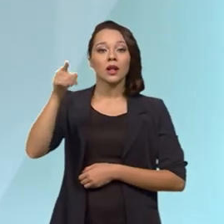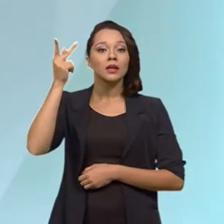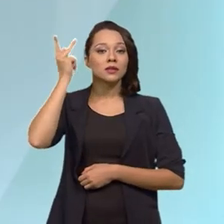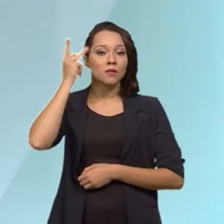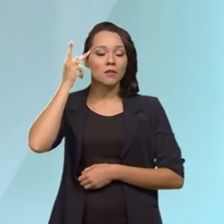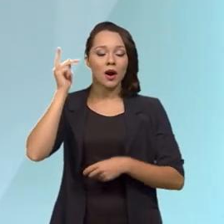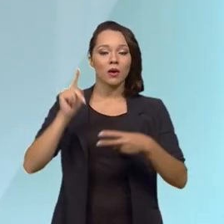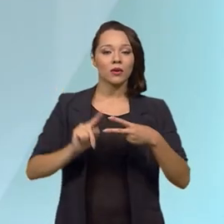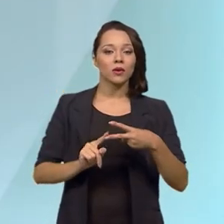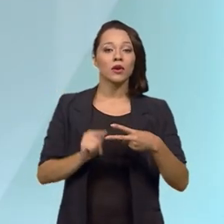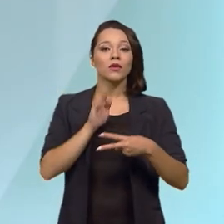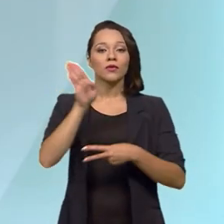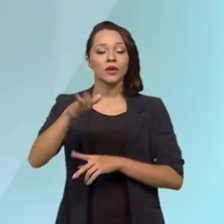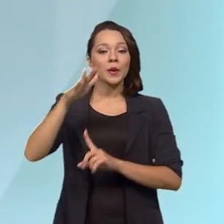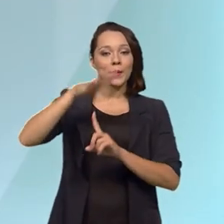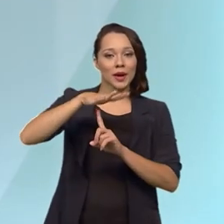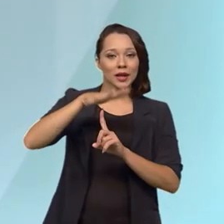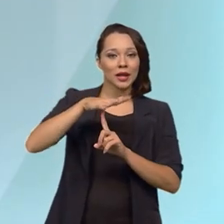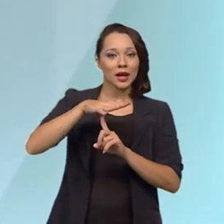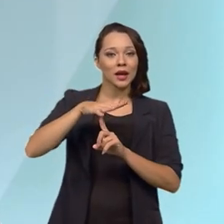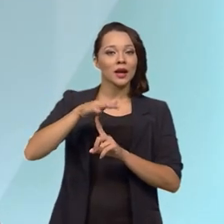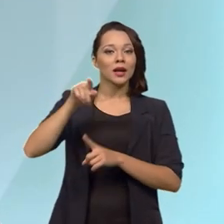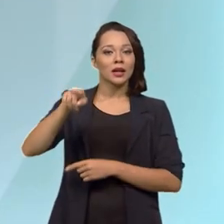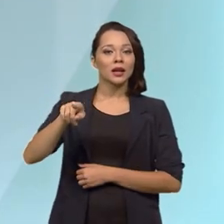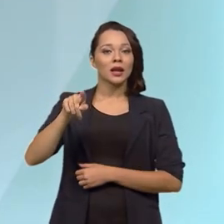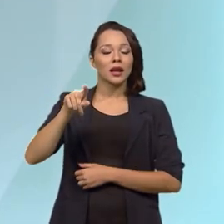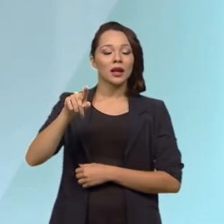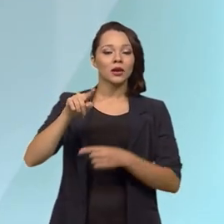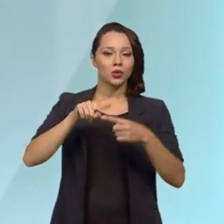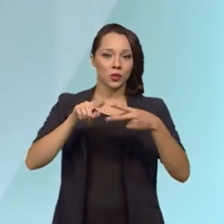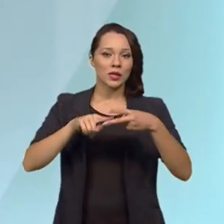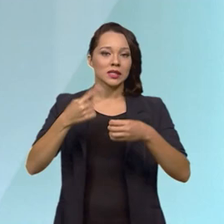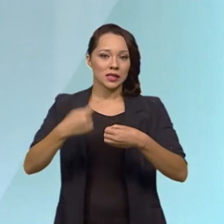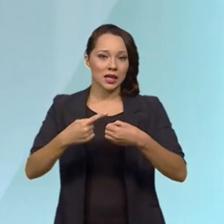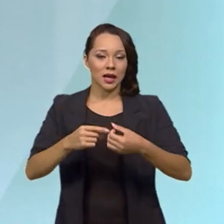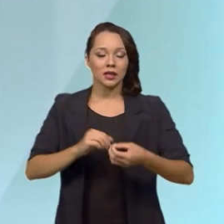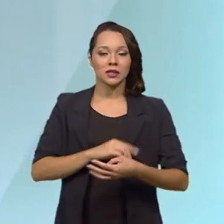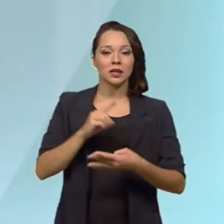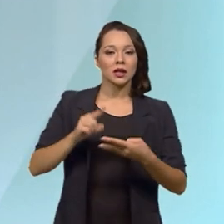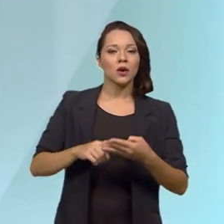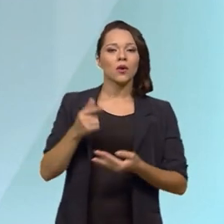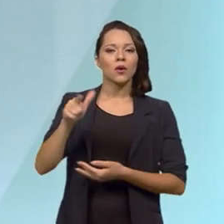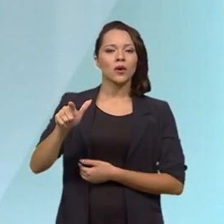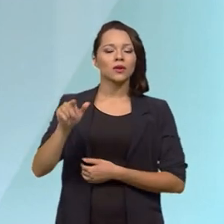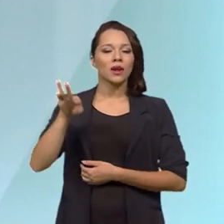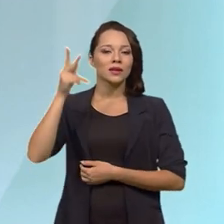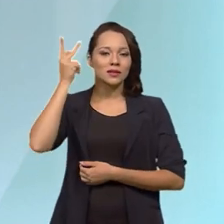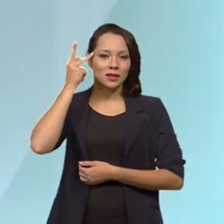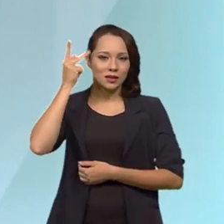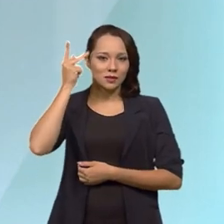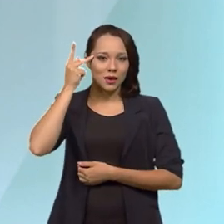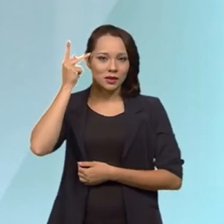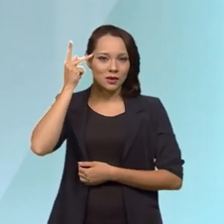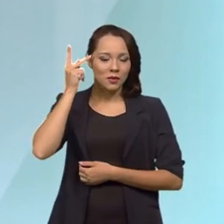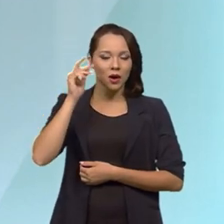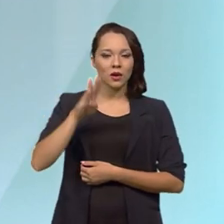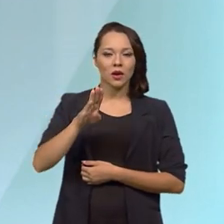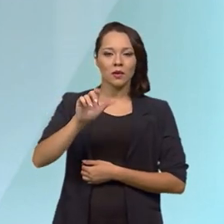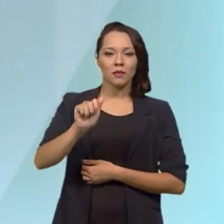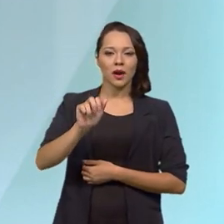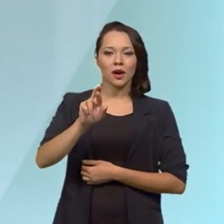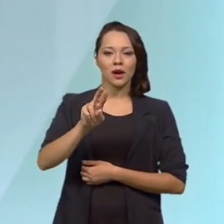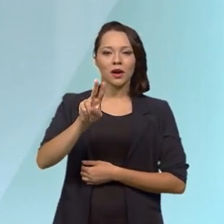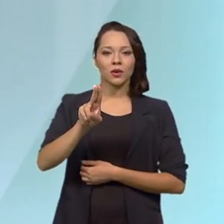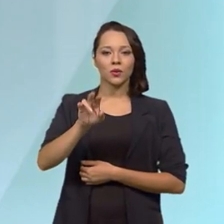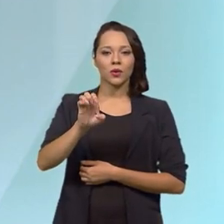Paulo, fui até o Paraná, Toledo e Cascavel, no Paraná. Fui até Barueri, em São Paulo também, do lado da capital.